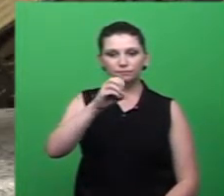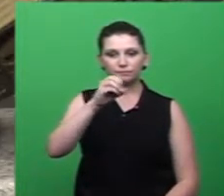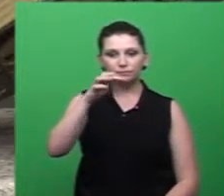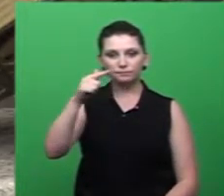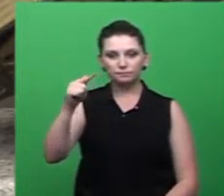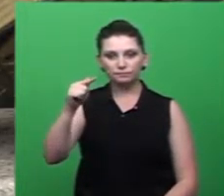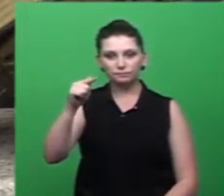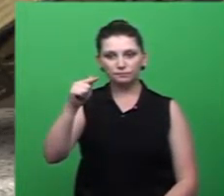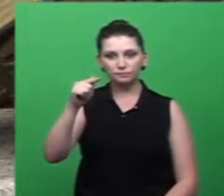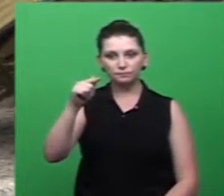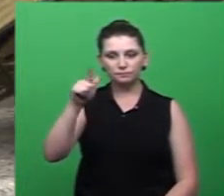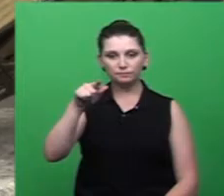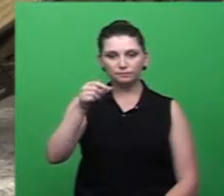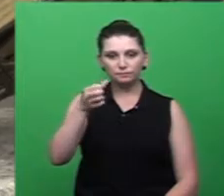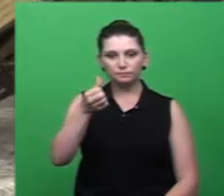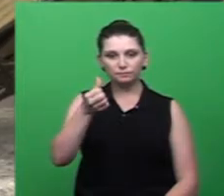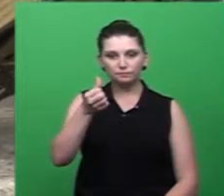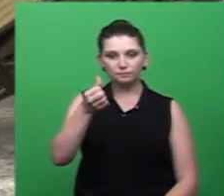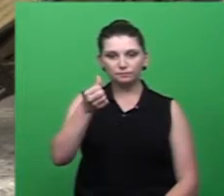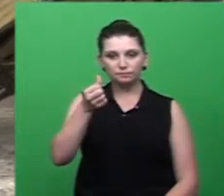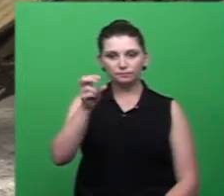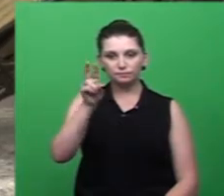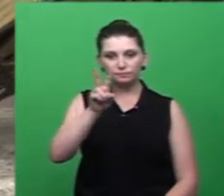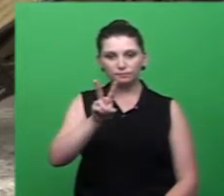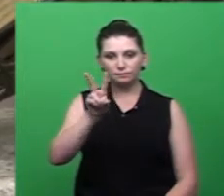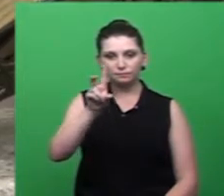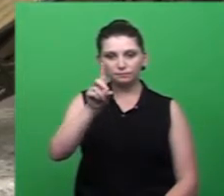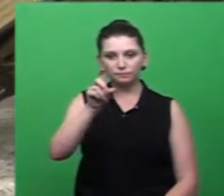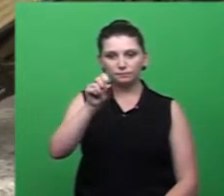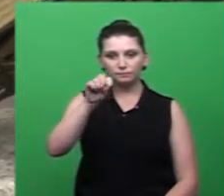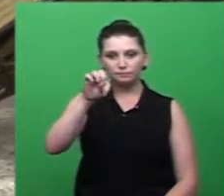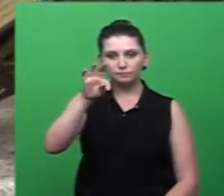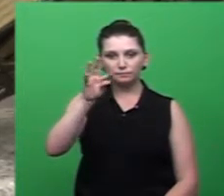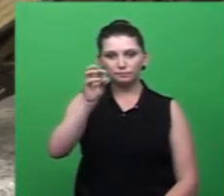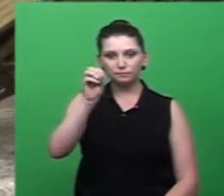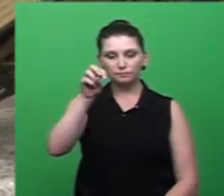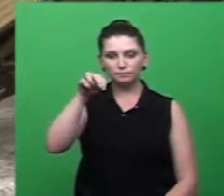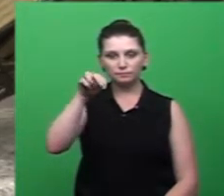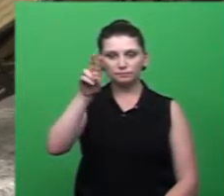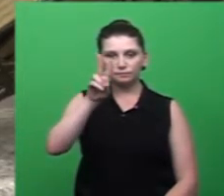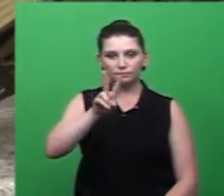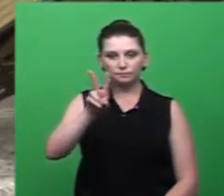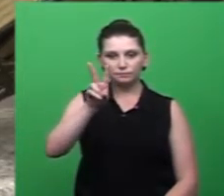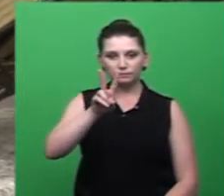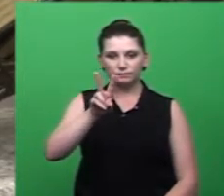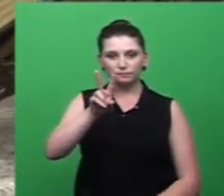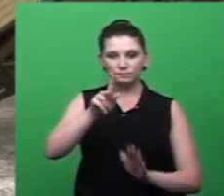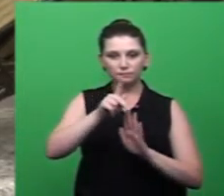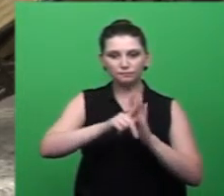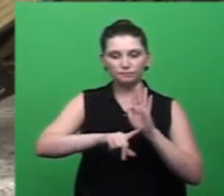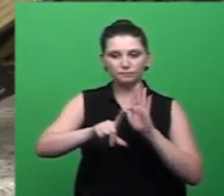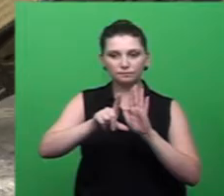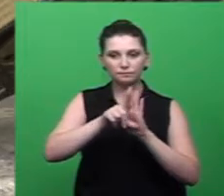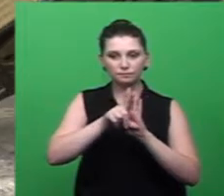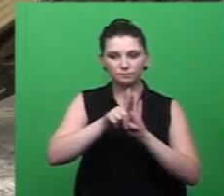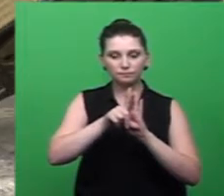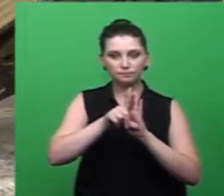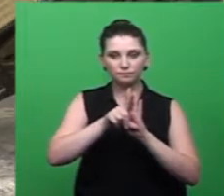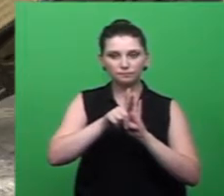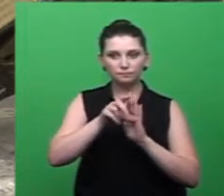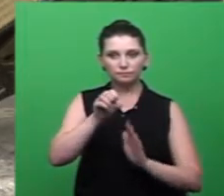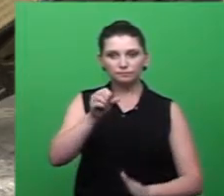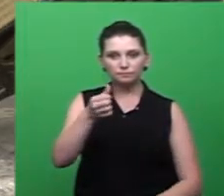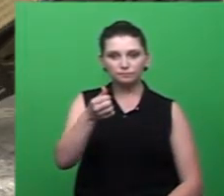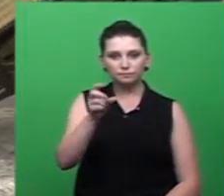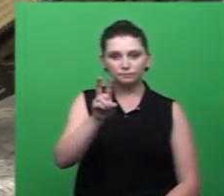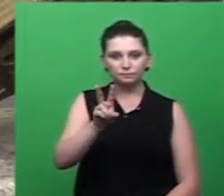barra 2016, de autoria do vereador Dailto Feuza. Projeto de lei P.E.008, barra 2016, de